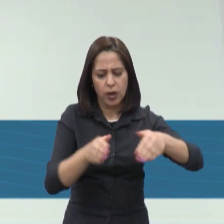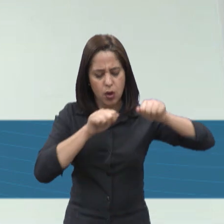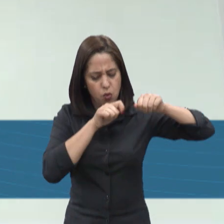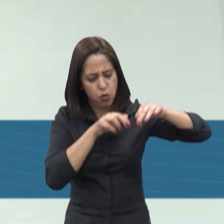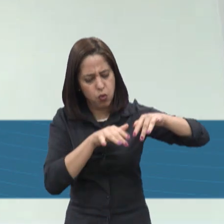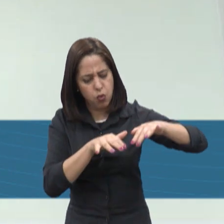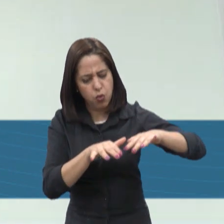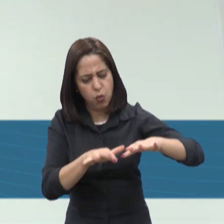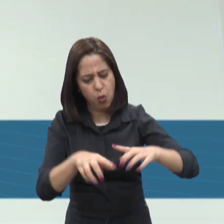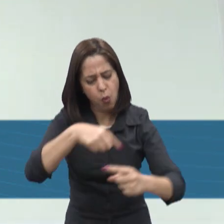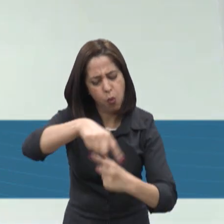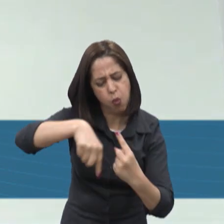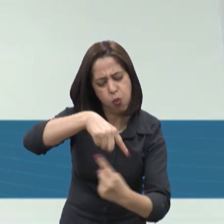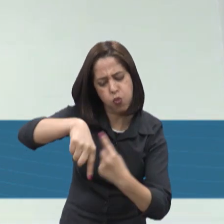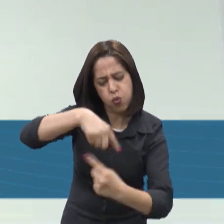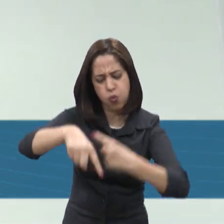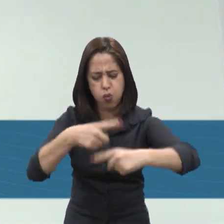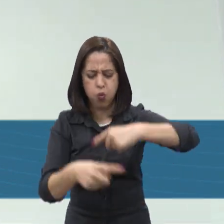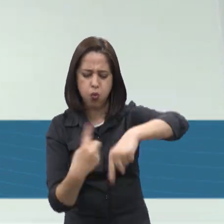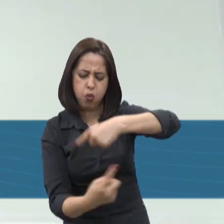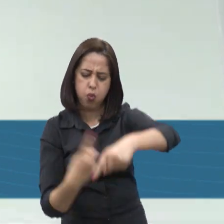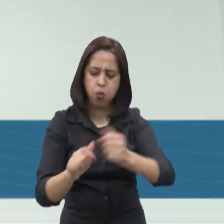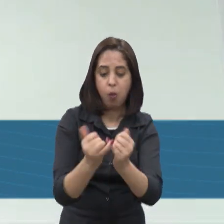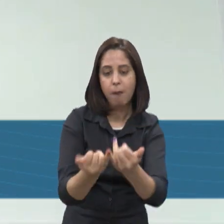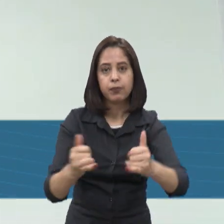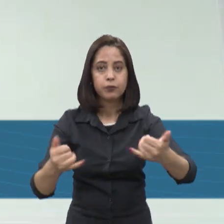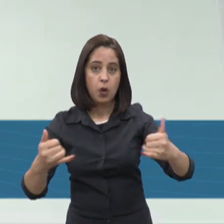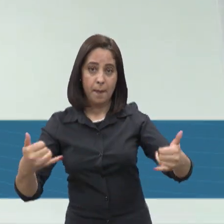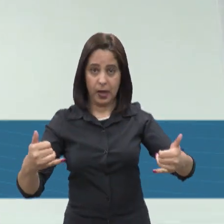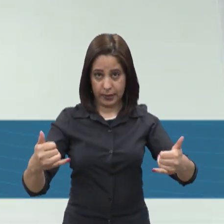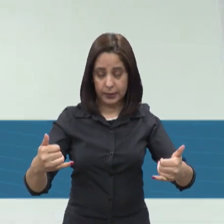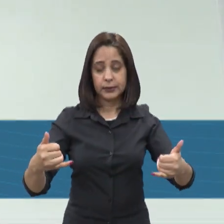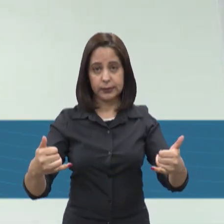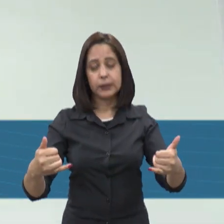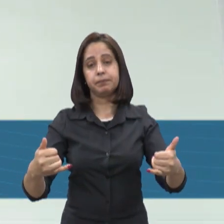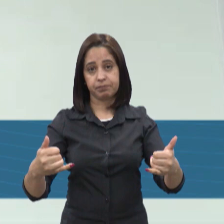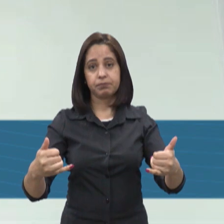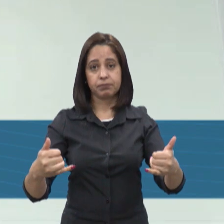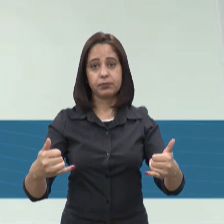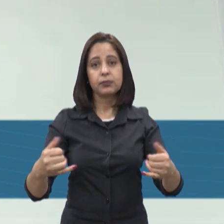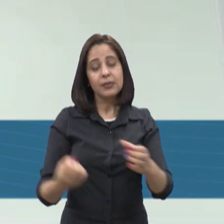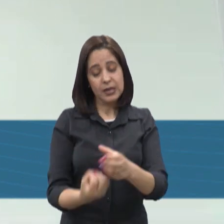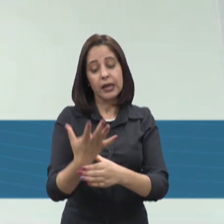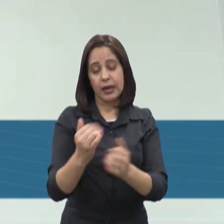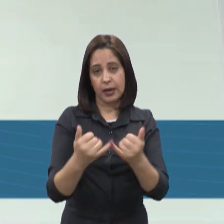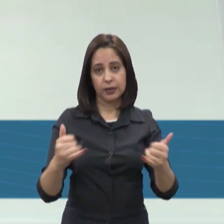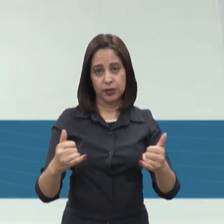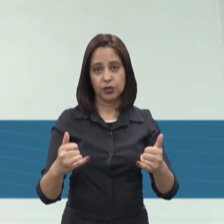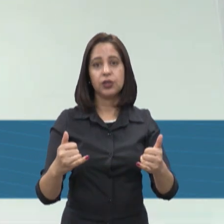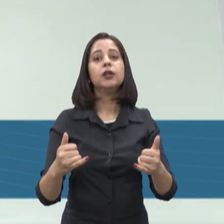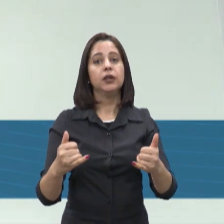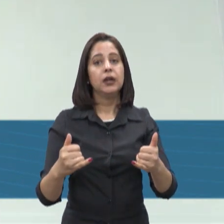faz um aproveitamento do potencial hidráulico de um rio e com isso gera energia. E essa